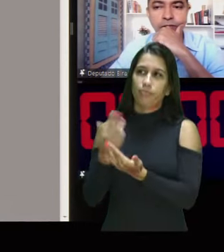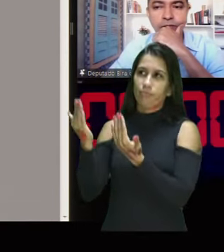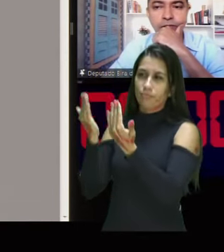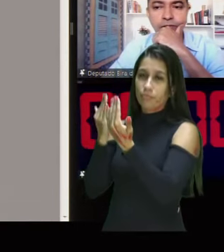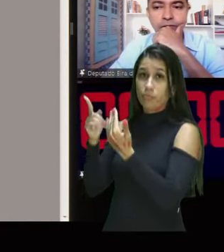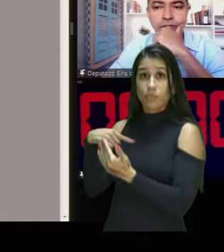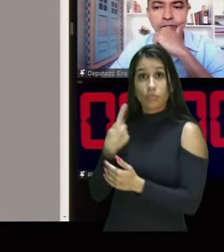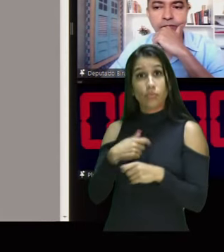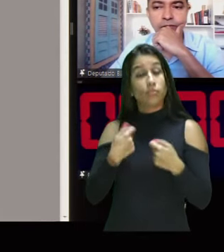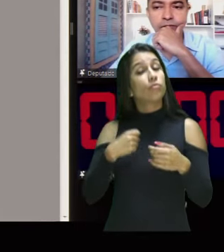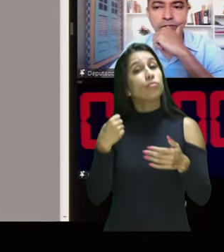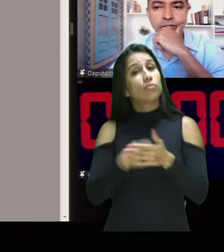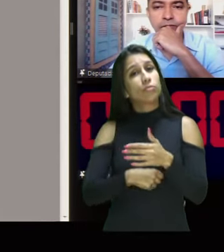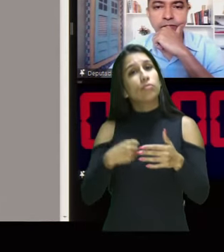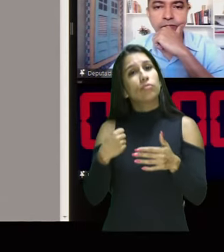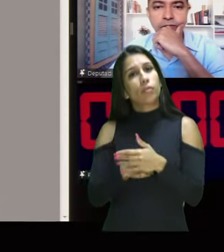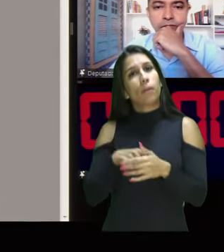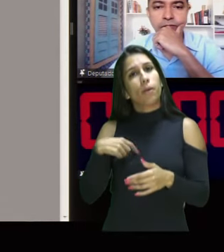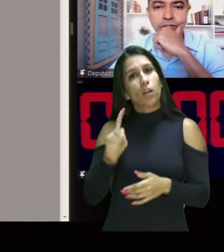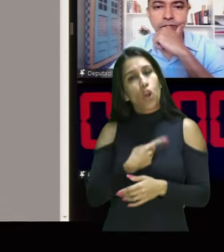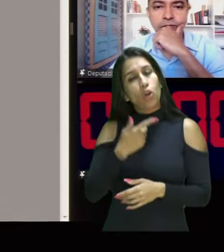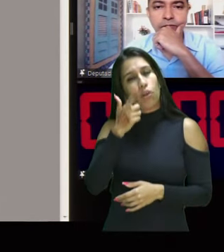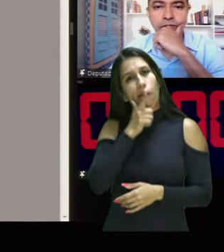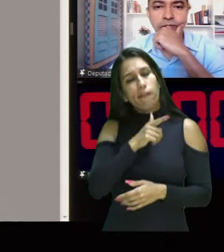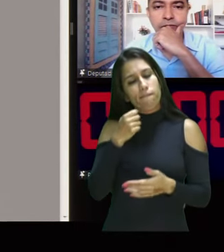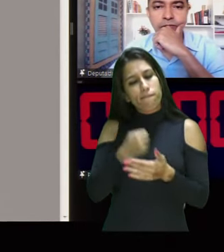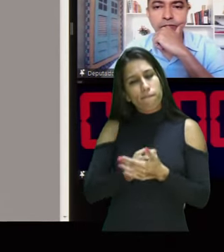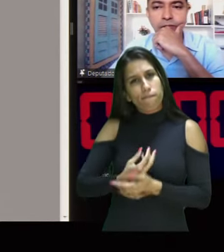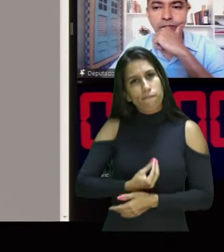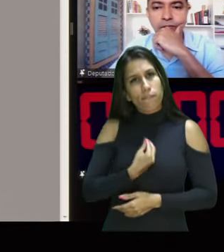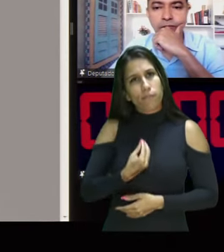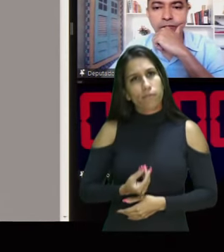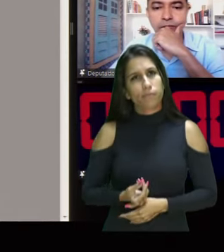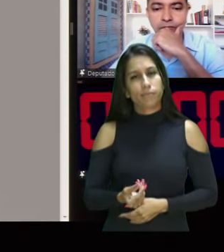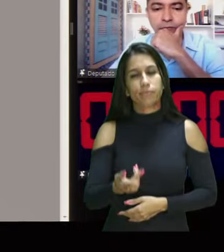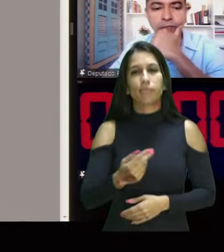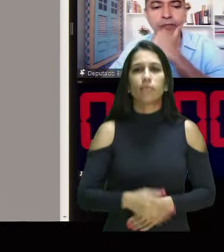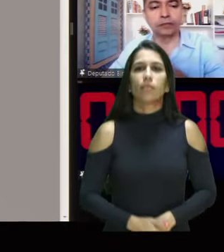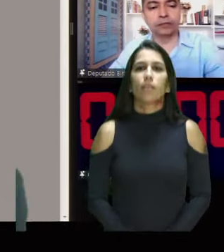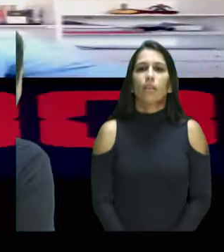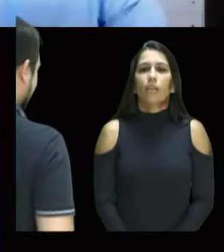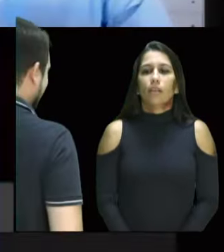de todas as artimanhas para chegarmos vivos até aqui. Deputado Bira, muito obrigado.